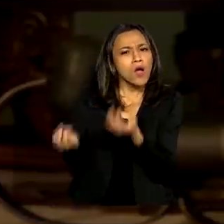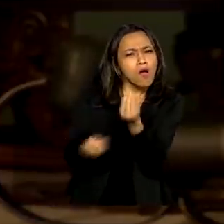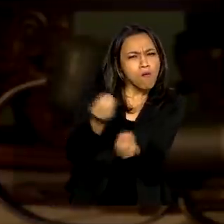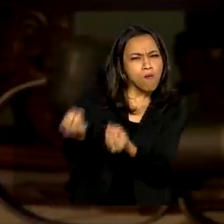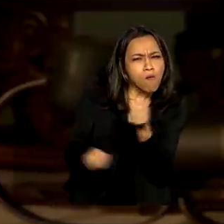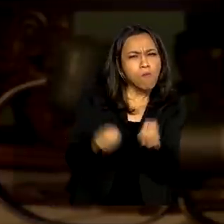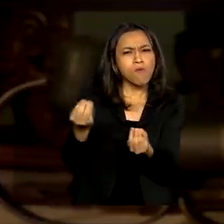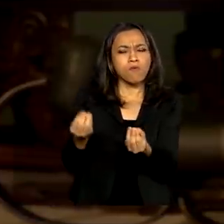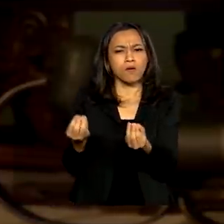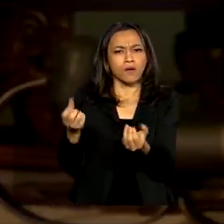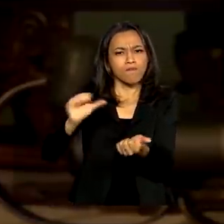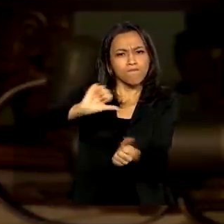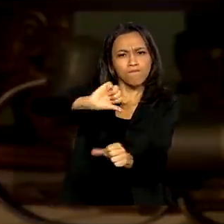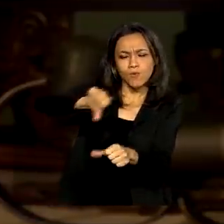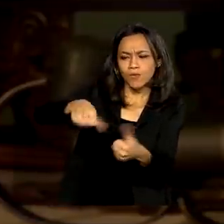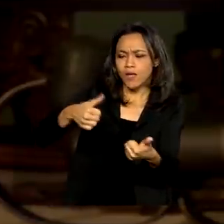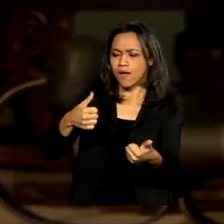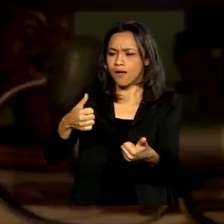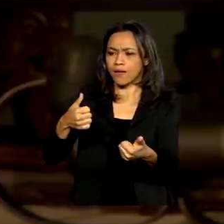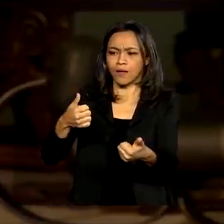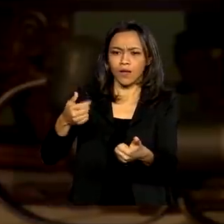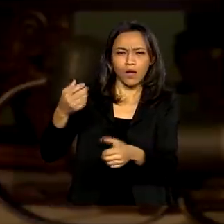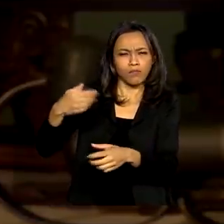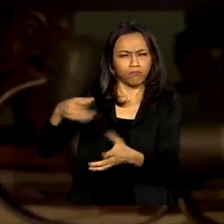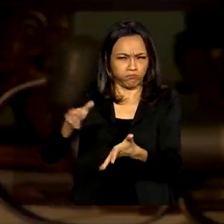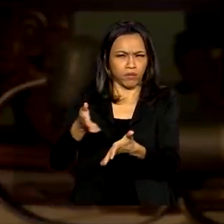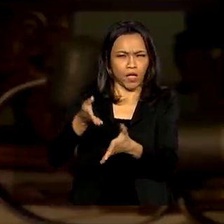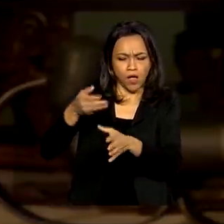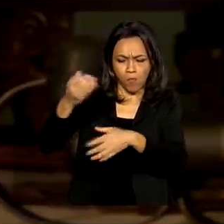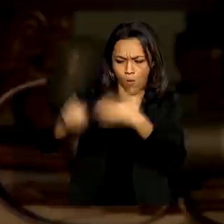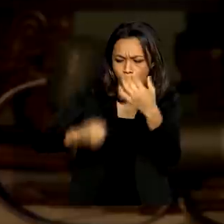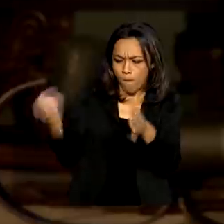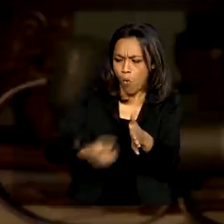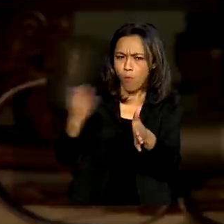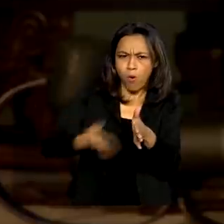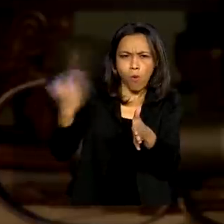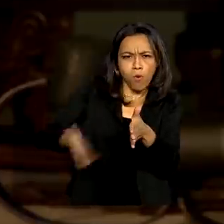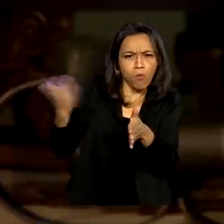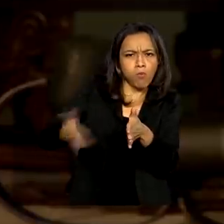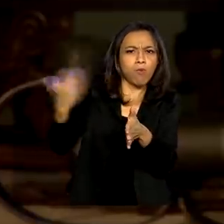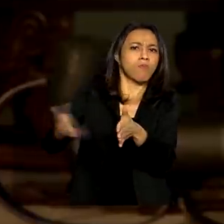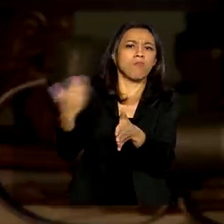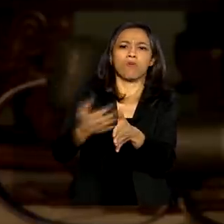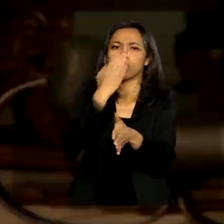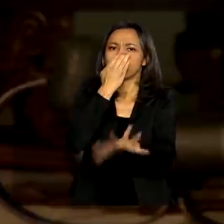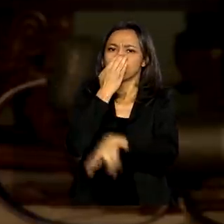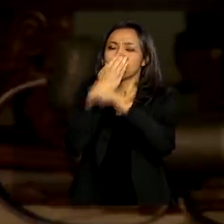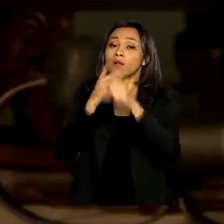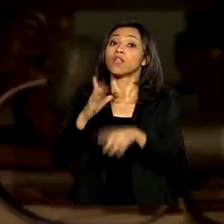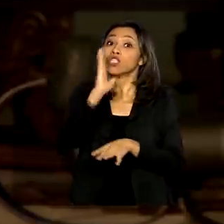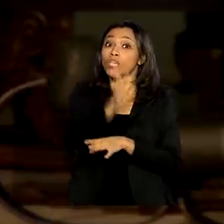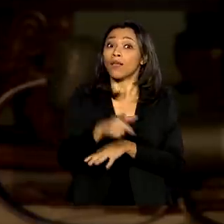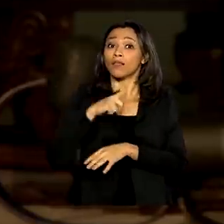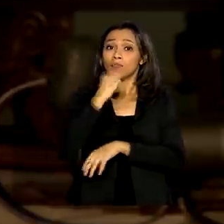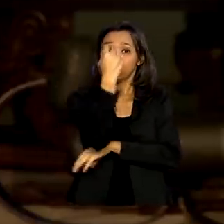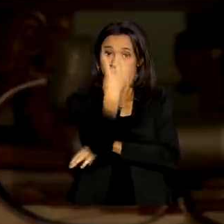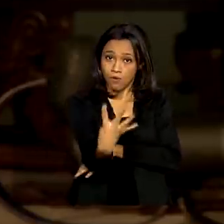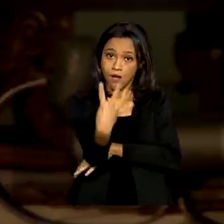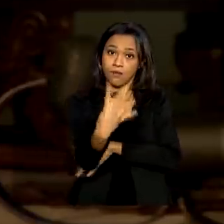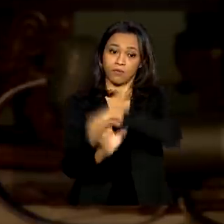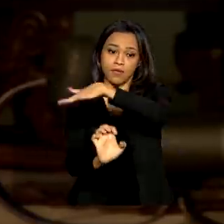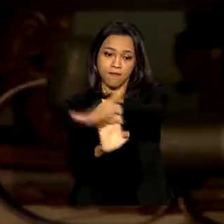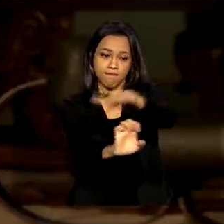a linha de produção e escalar a produção. E também, a grande novidade é que nós temos já quatro empresas no Brasil que